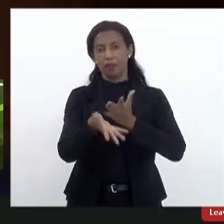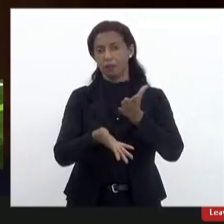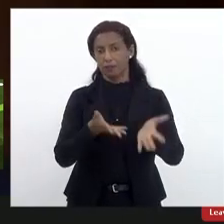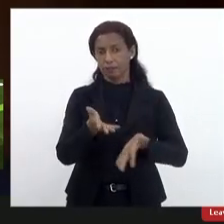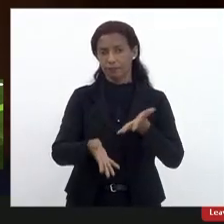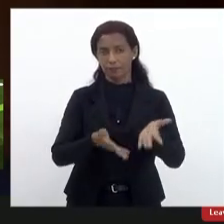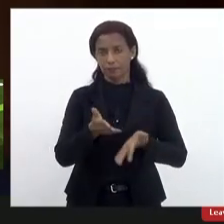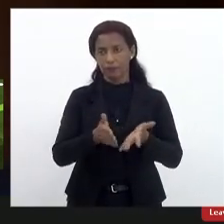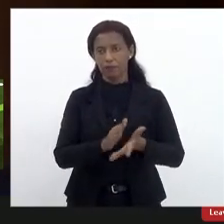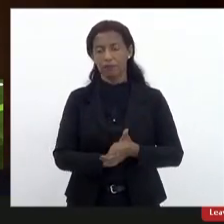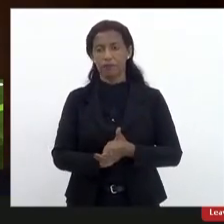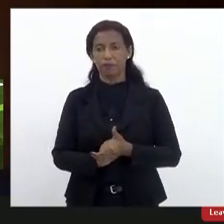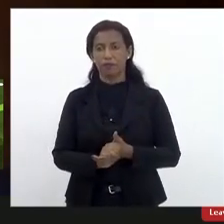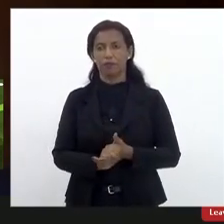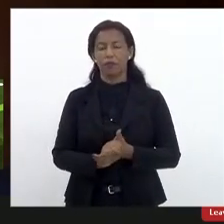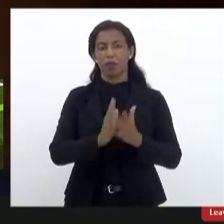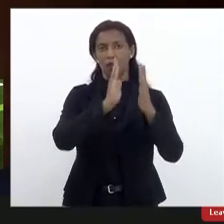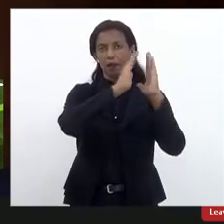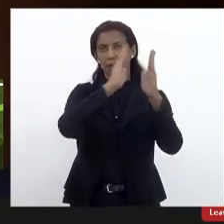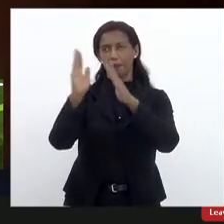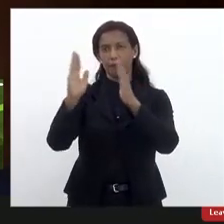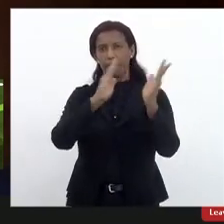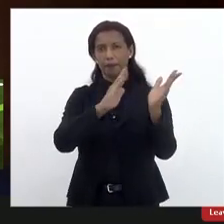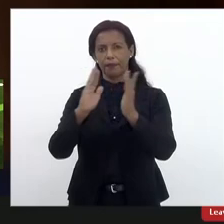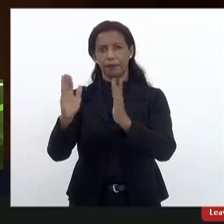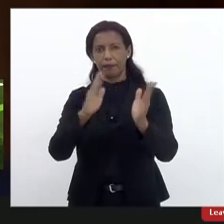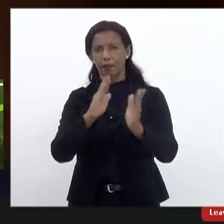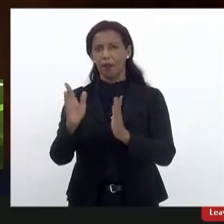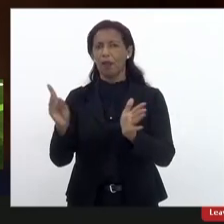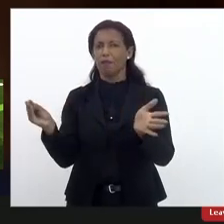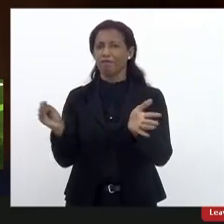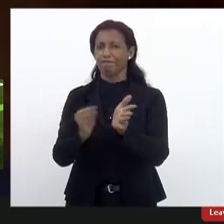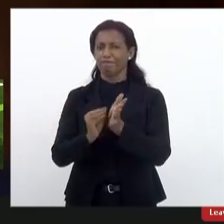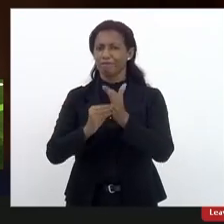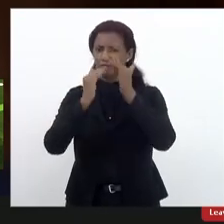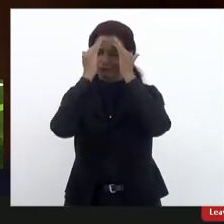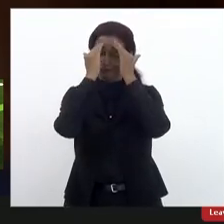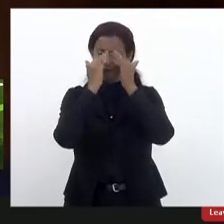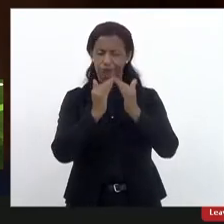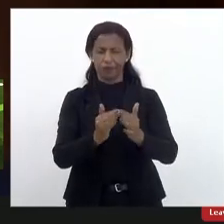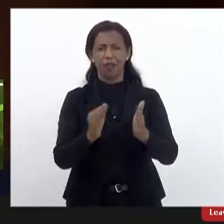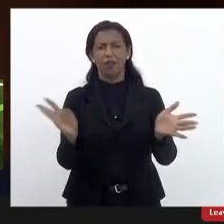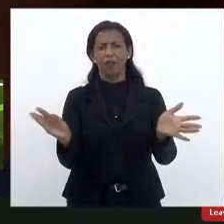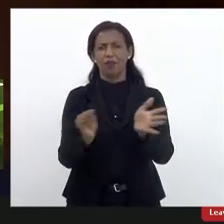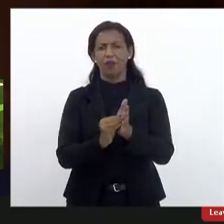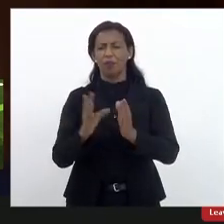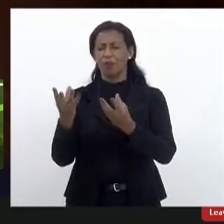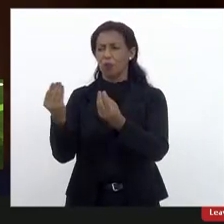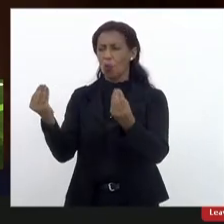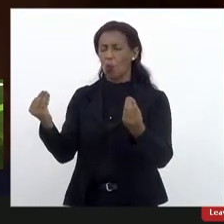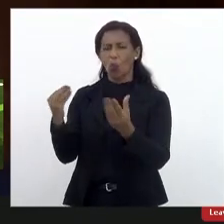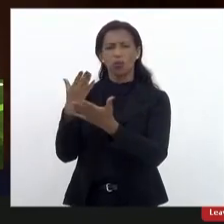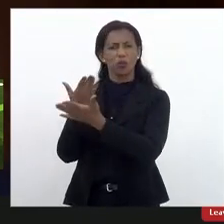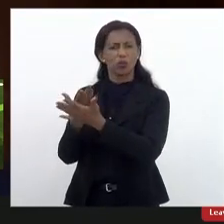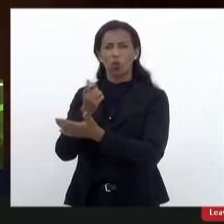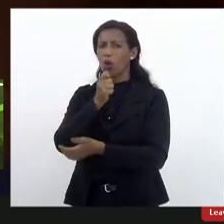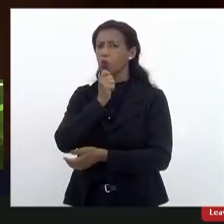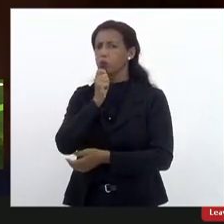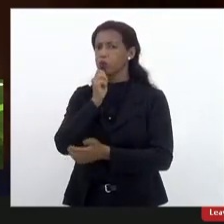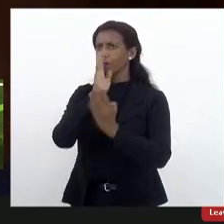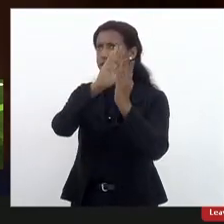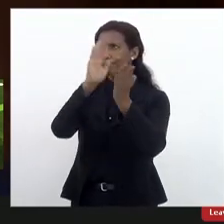universalização das bibliotecas no Estado não vem sendo cumprida, ainda existe um percentual gigante de escolas que não possuem bibliotecas,